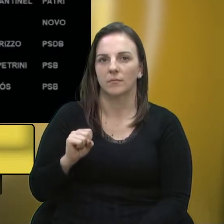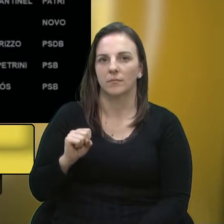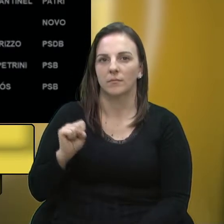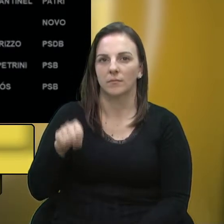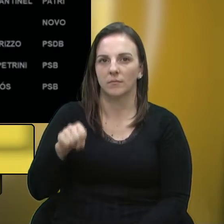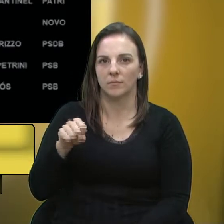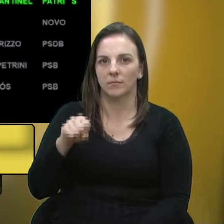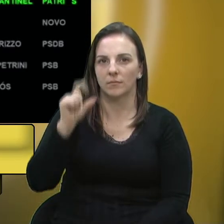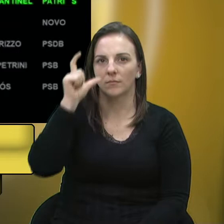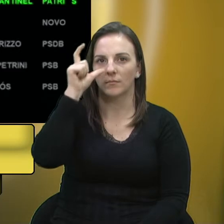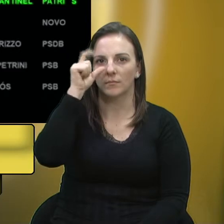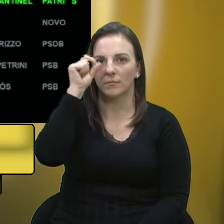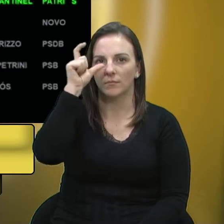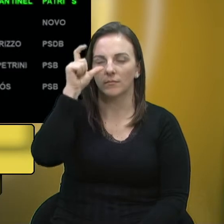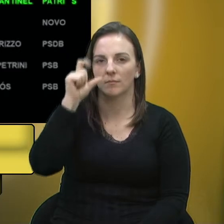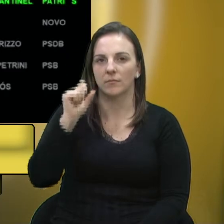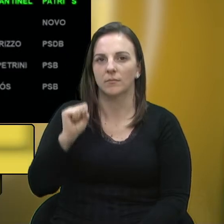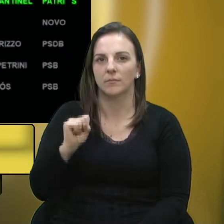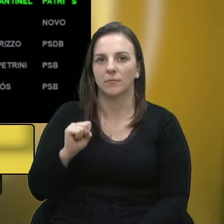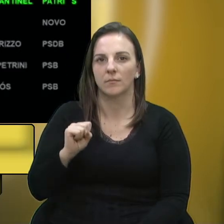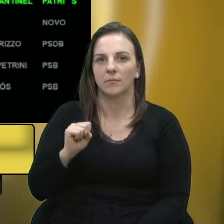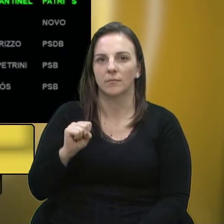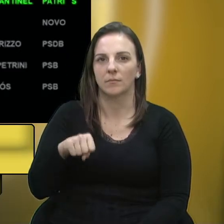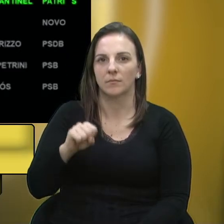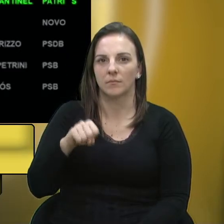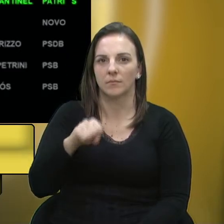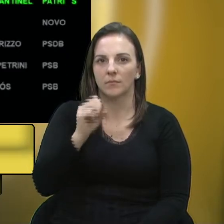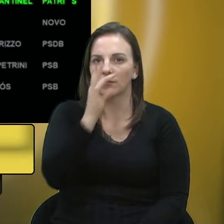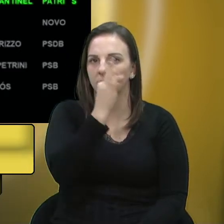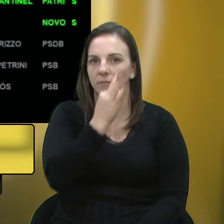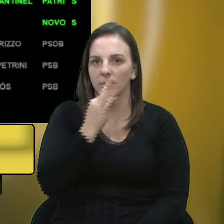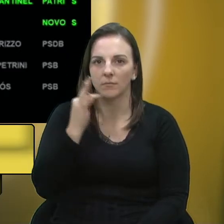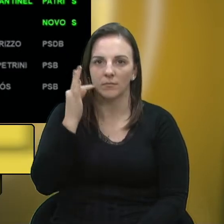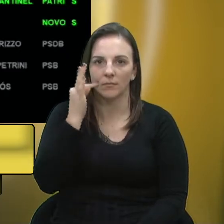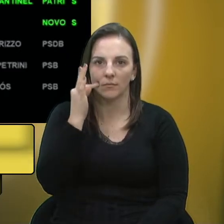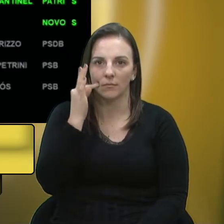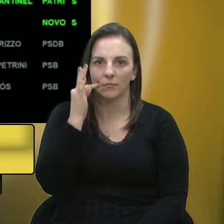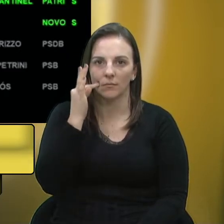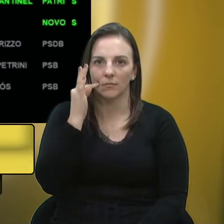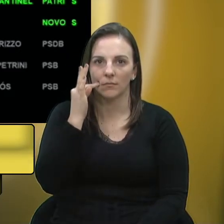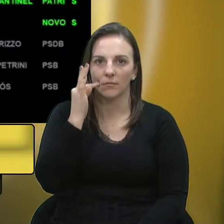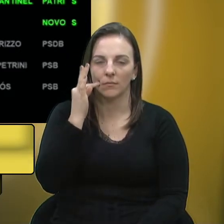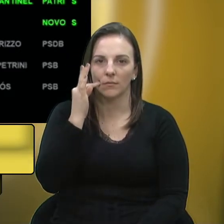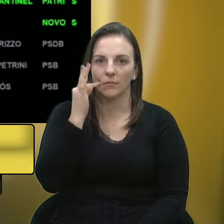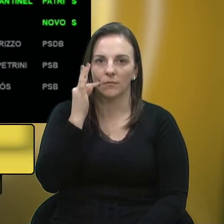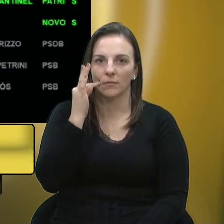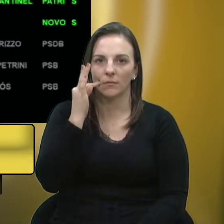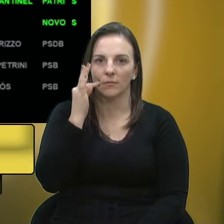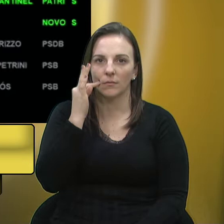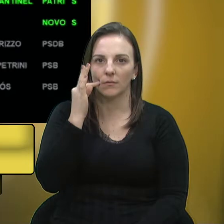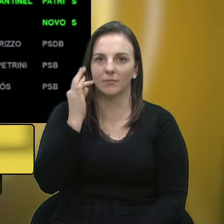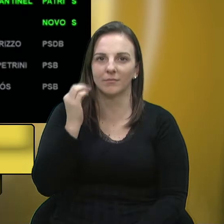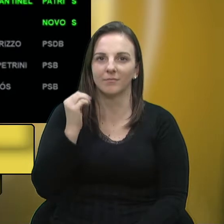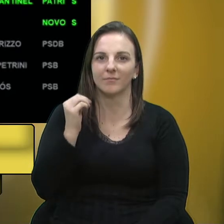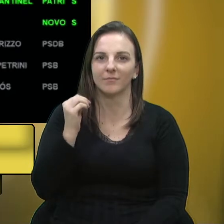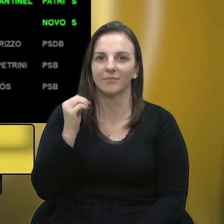Sim, senhor presidente. vereador Escalco. Sim, senhor presidente. Sim, vereador Ratatiane.